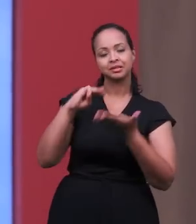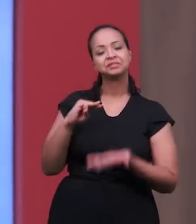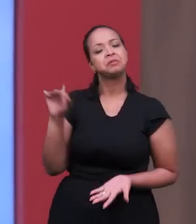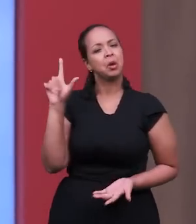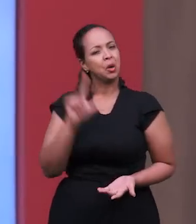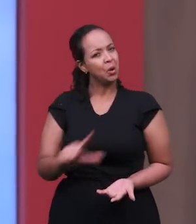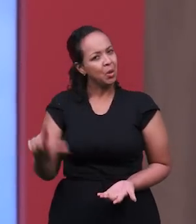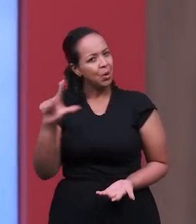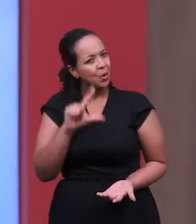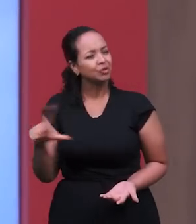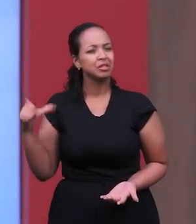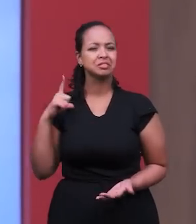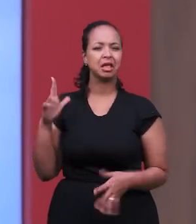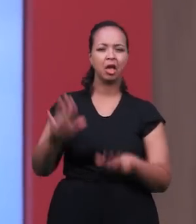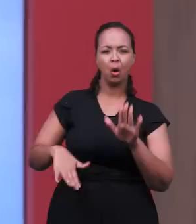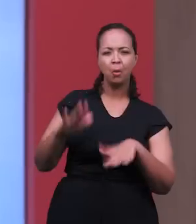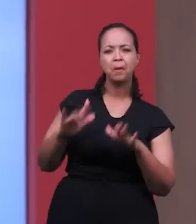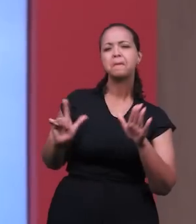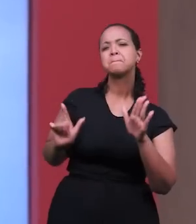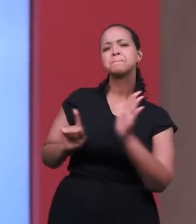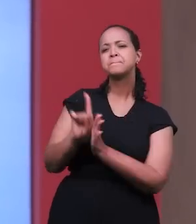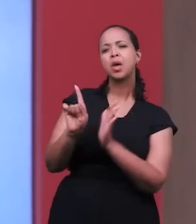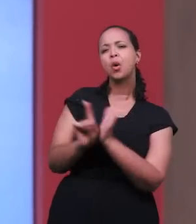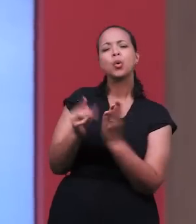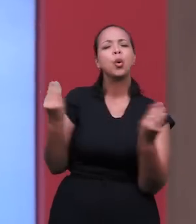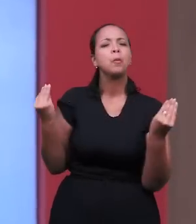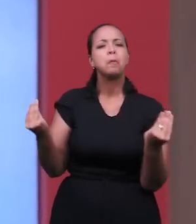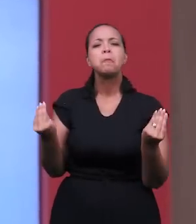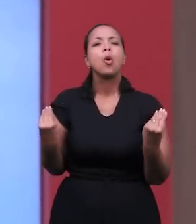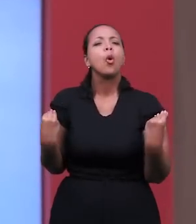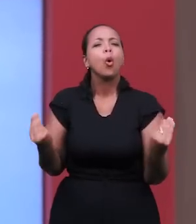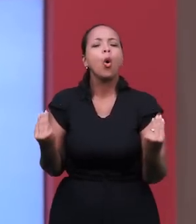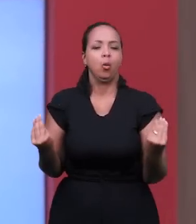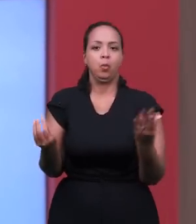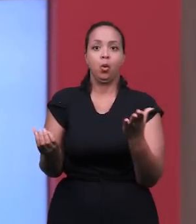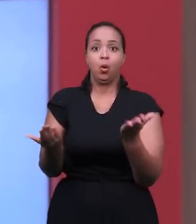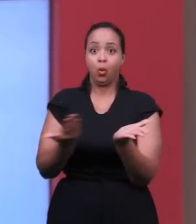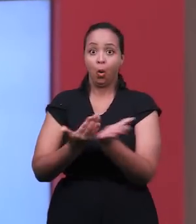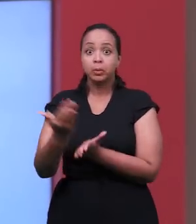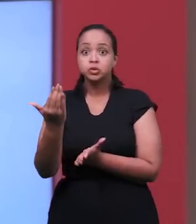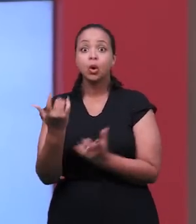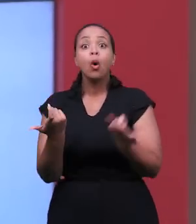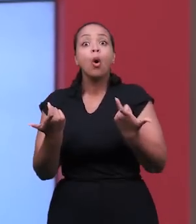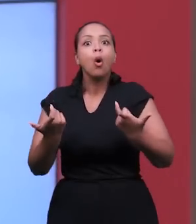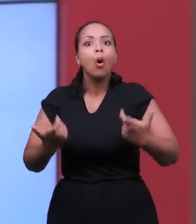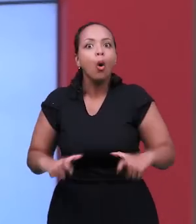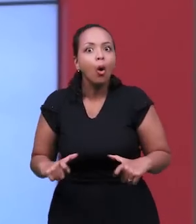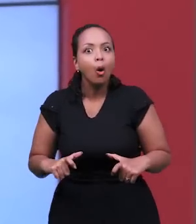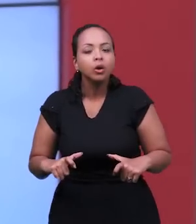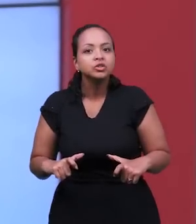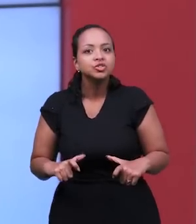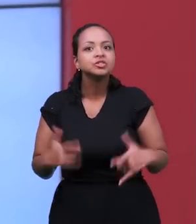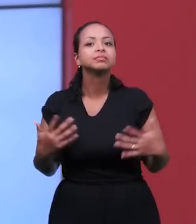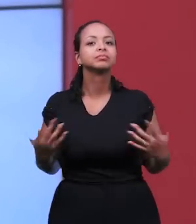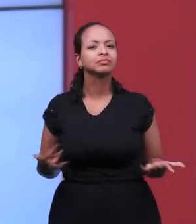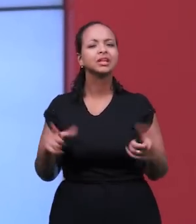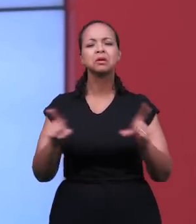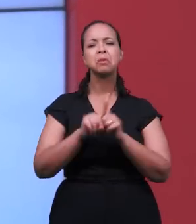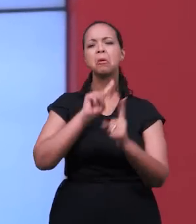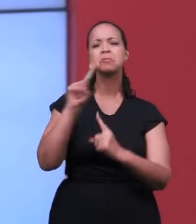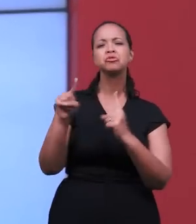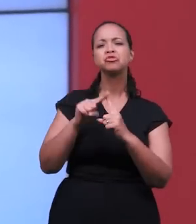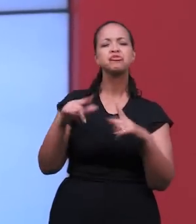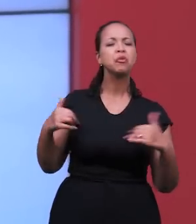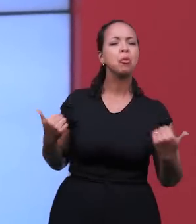E, é claro, né, vamos deixar aqui umas perguntas. Em que consistiu essa iniciativa da ação social? Onde aconteceu? Com